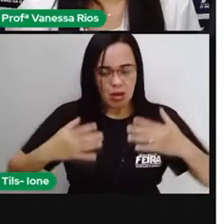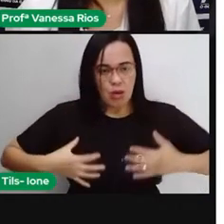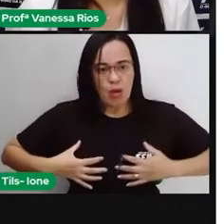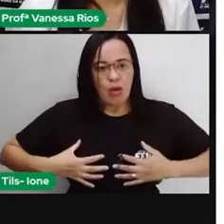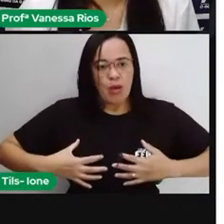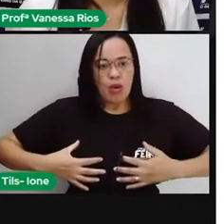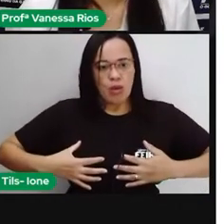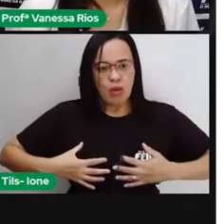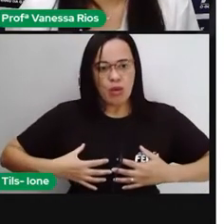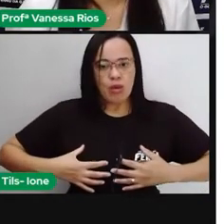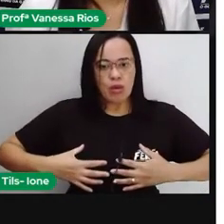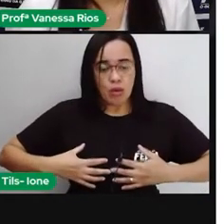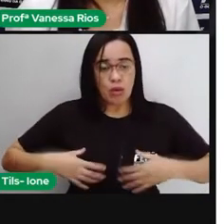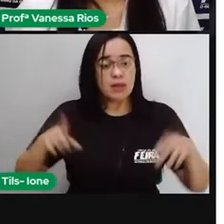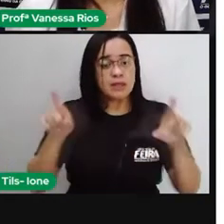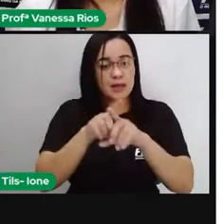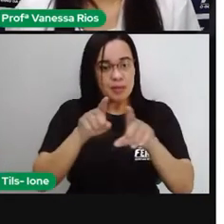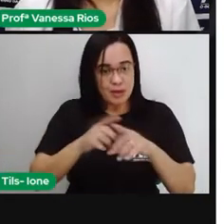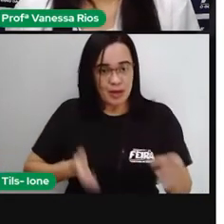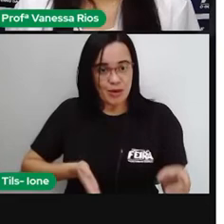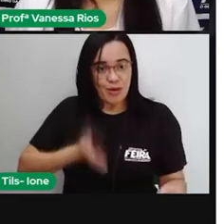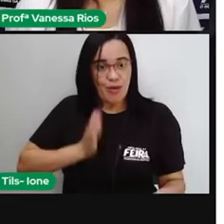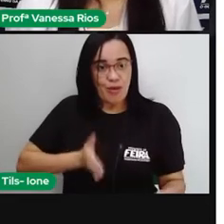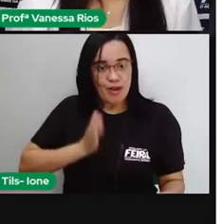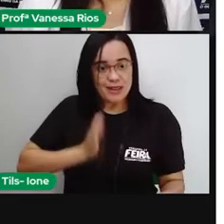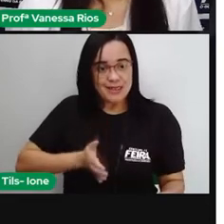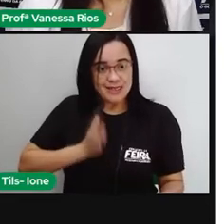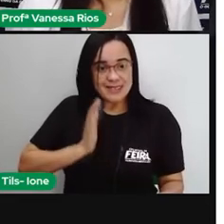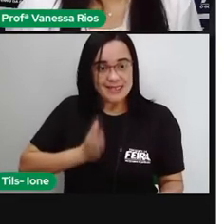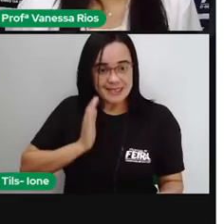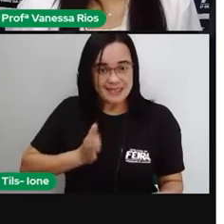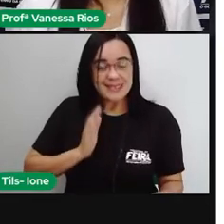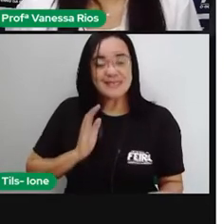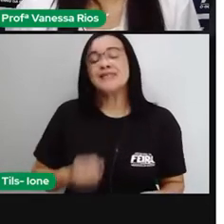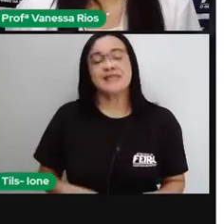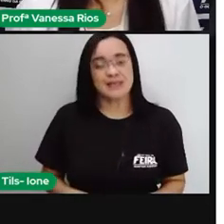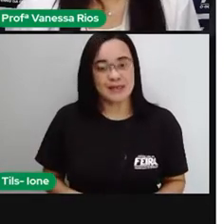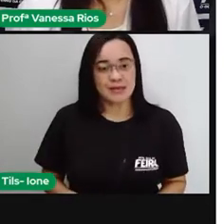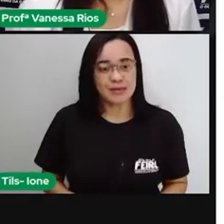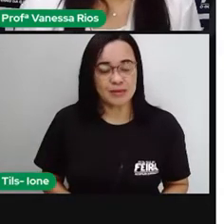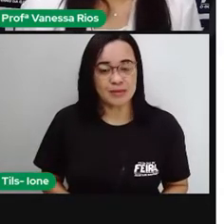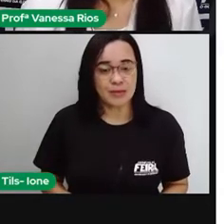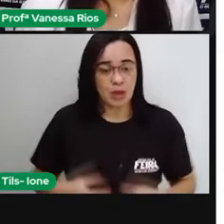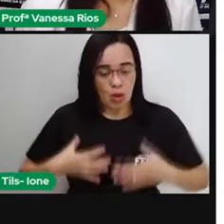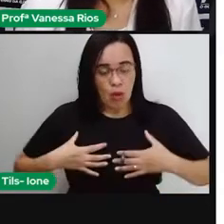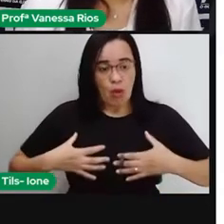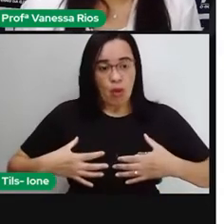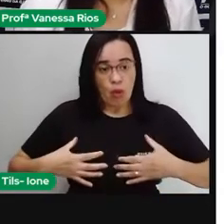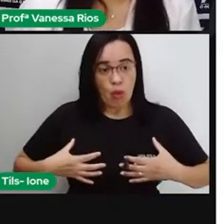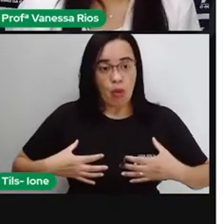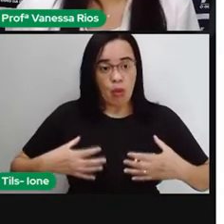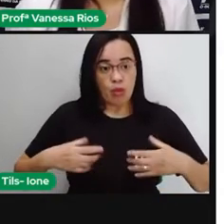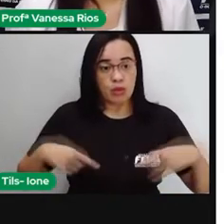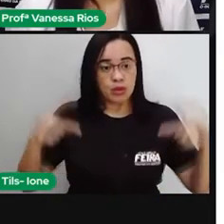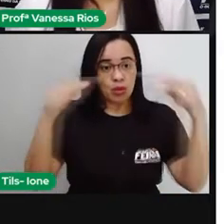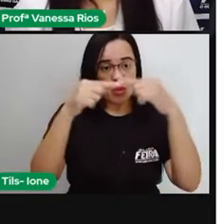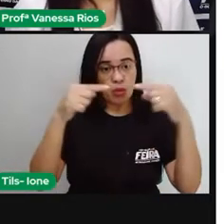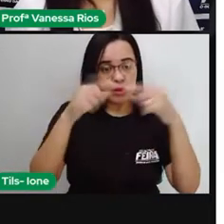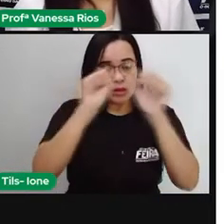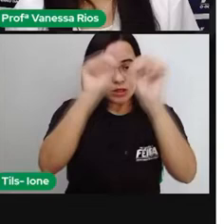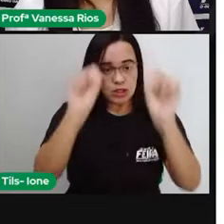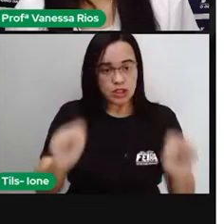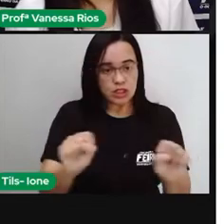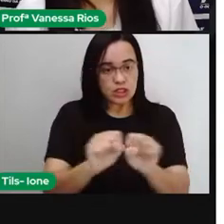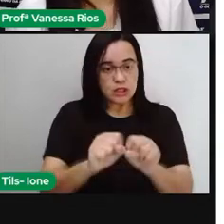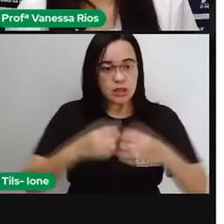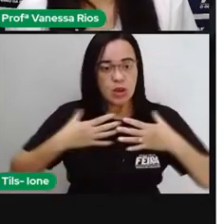a imagem do coração. O pulmão faz parte do órgão, faz parte do sistema aí respiratório, mas também